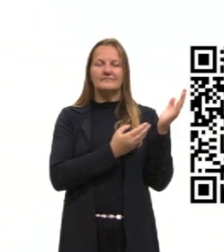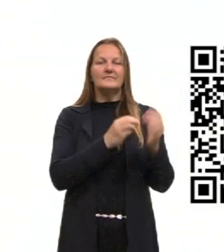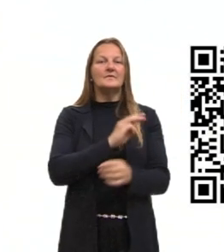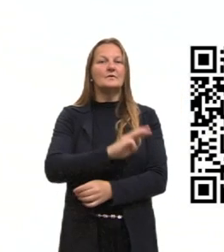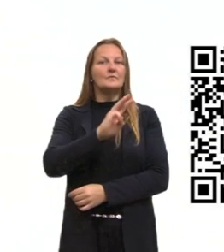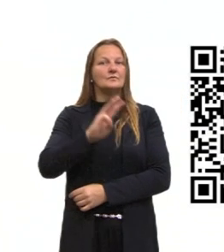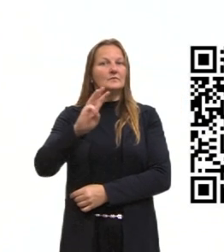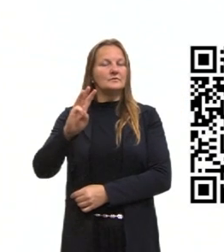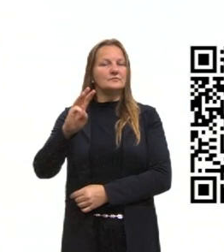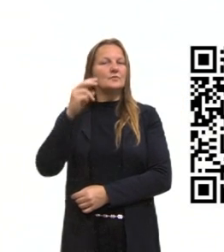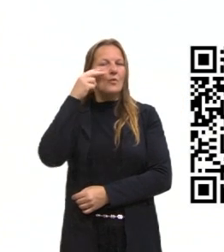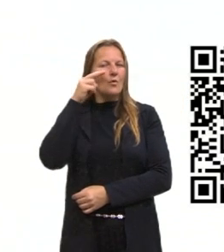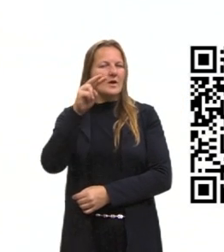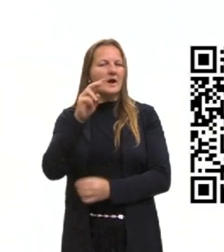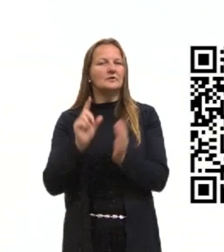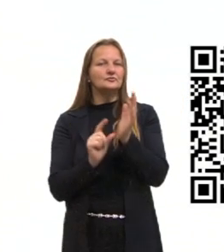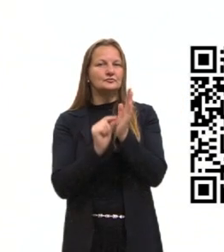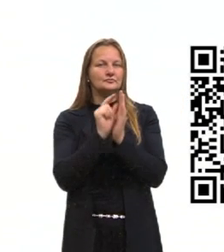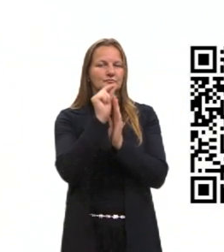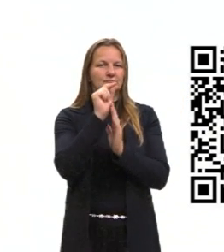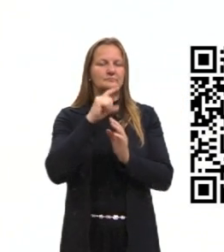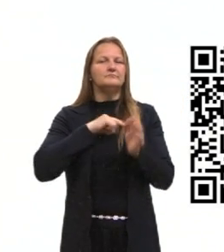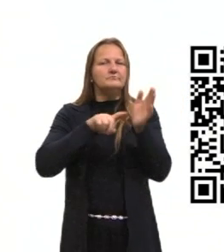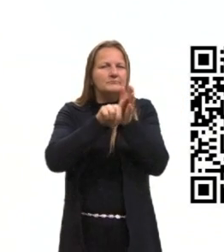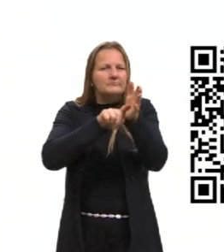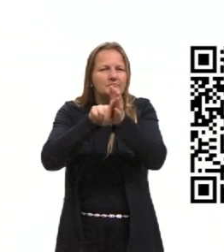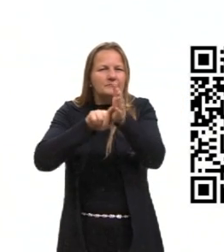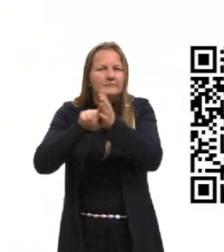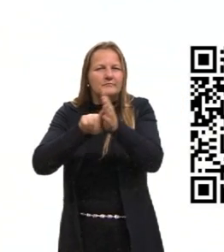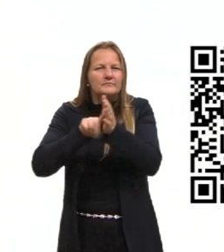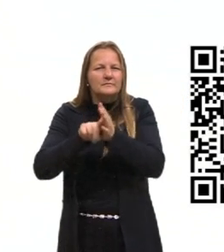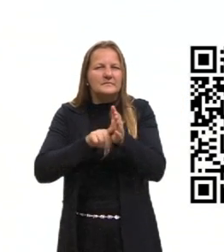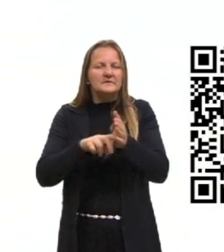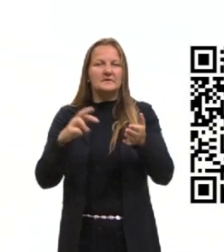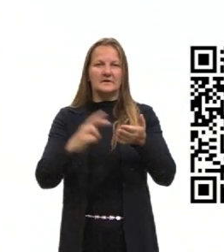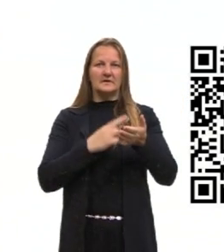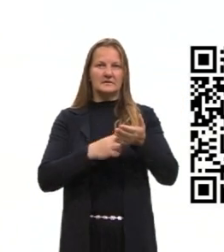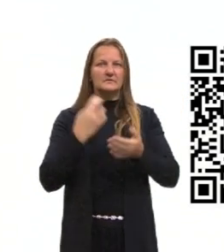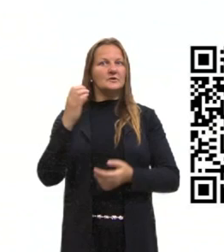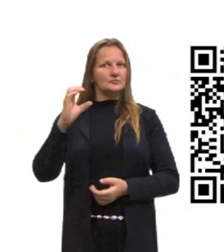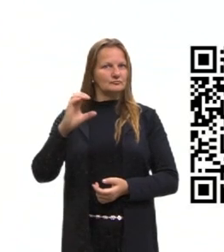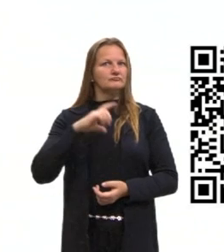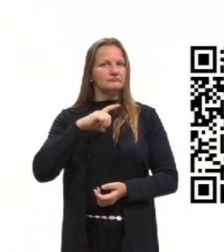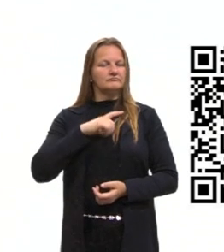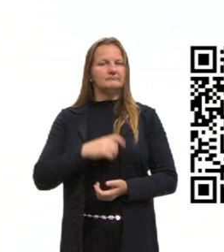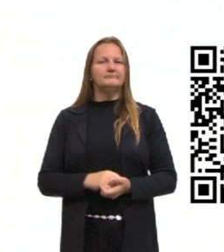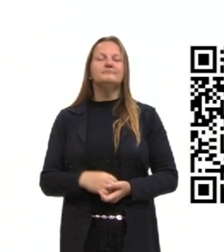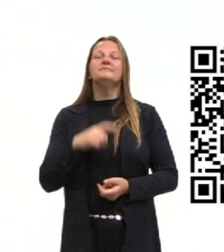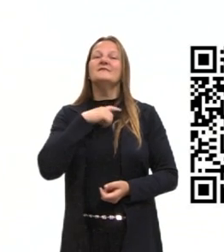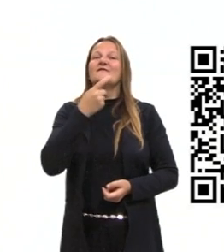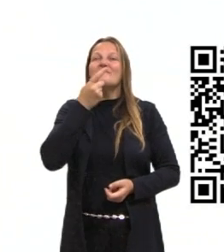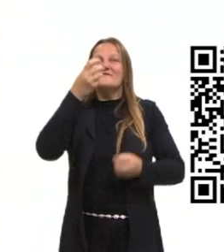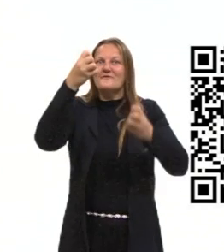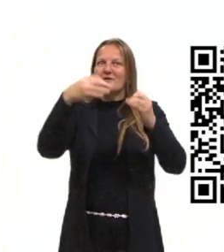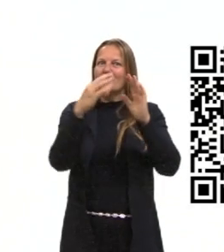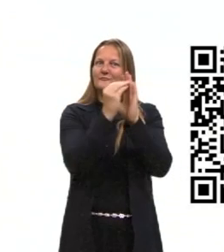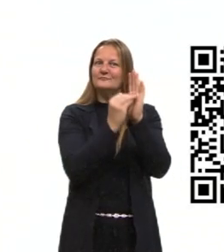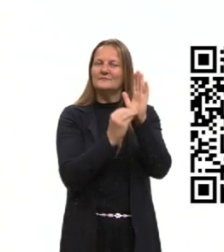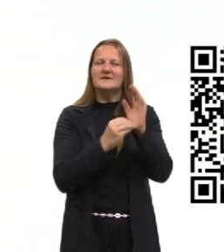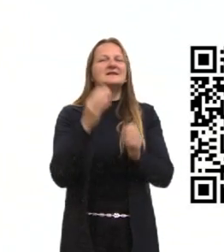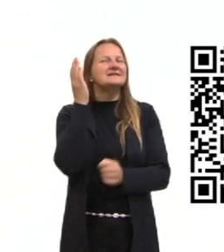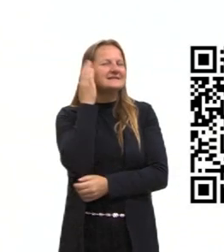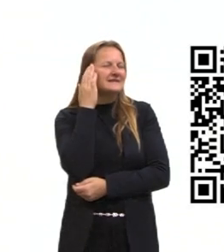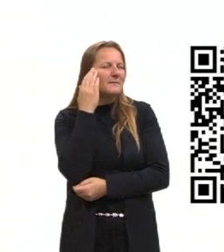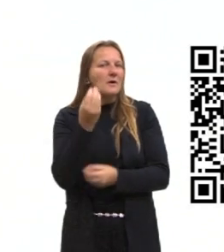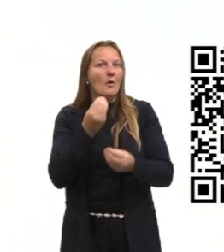Olhar Digital, né? Que retiraram de uma pesquisa publicada numa revista científica, que ela fala assim. Saiba como